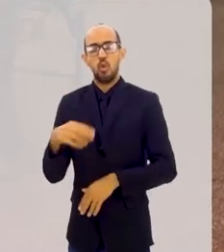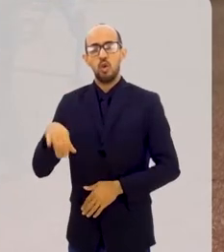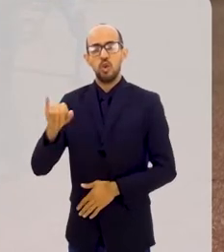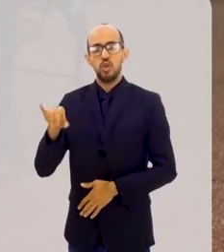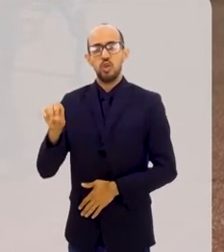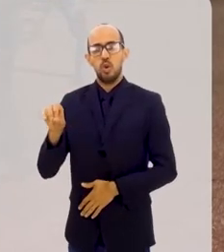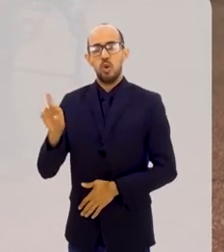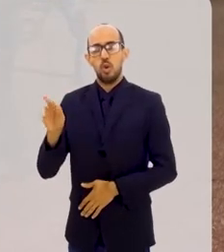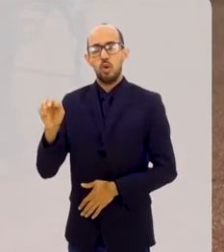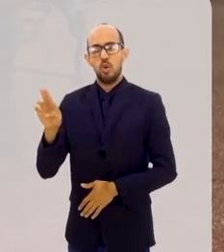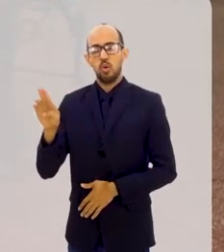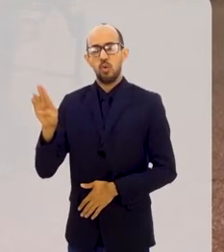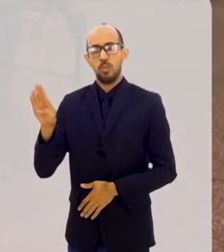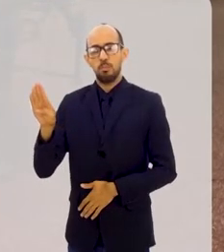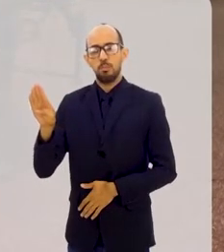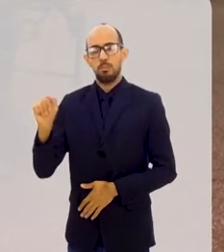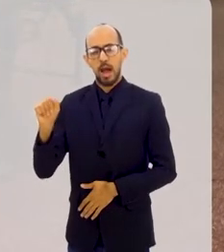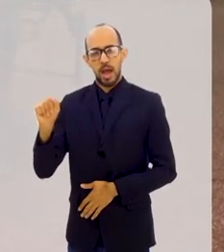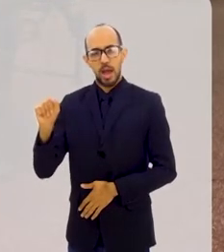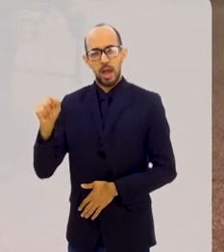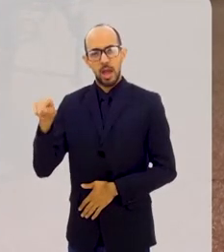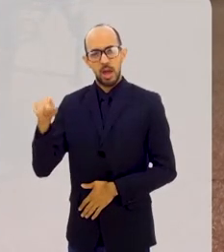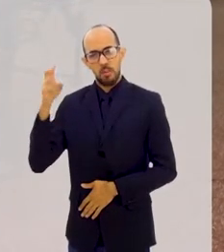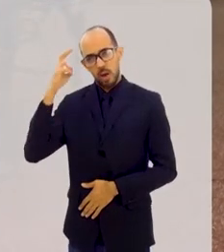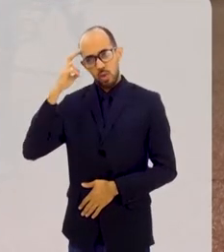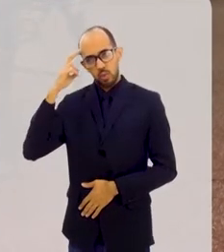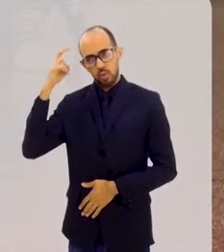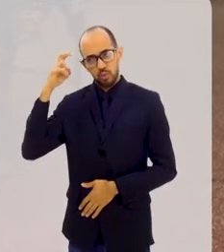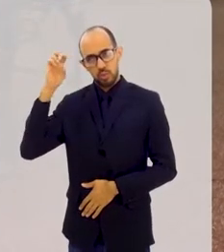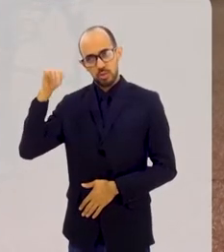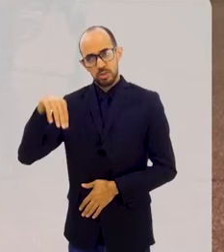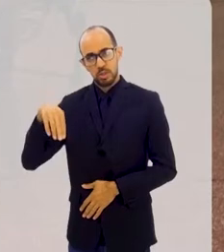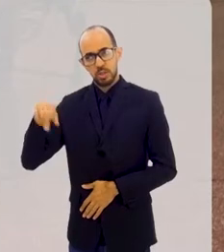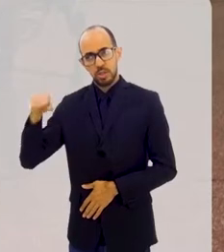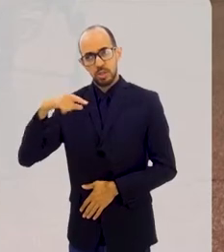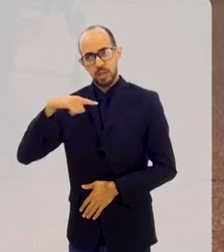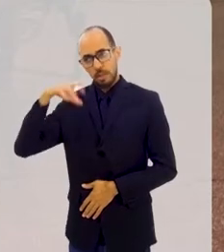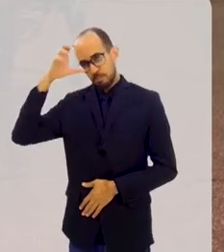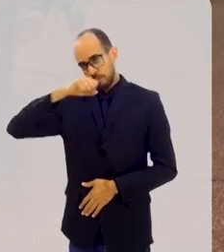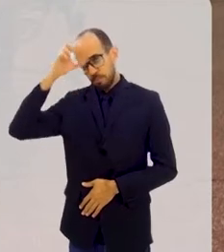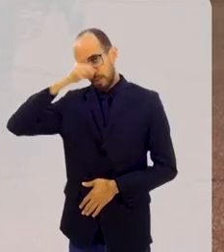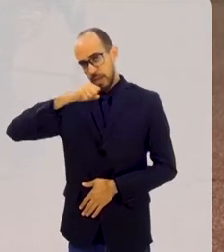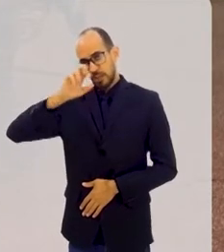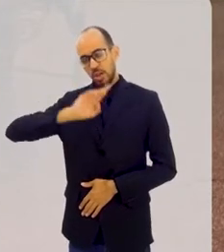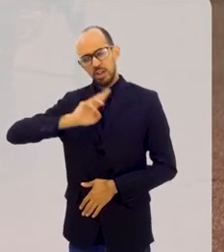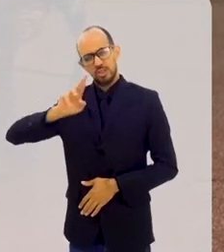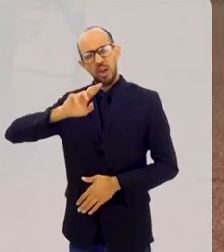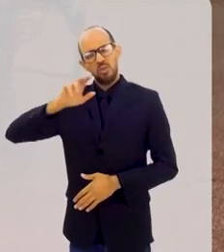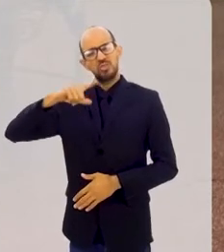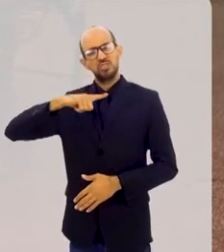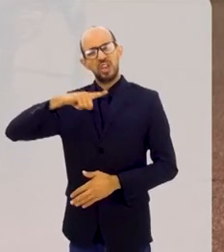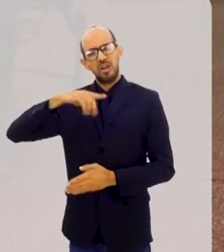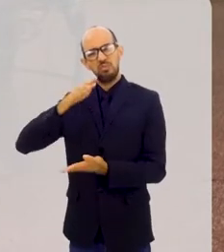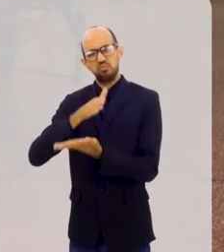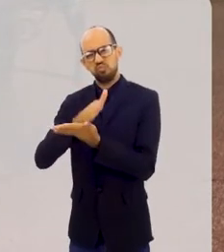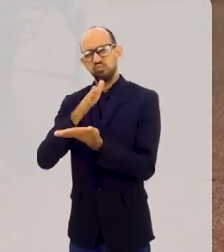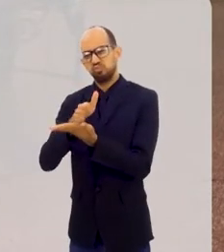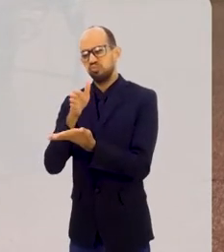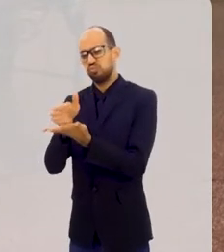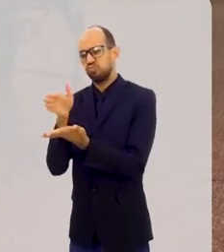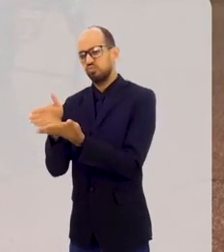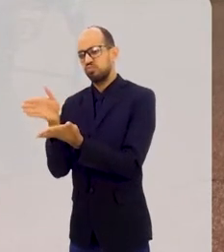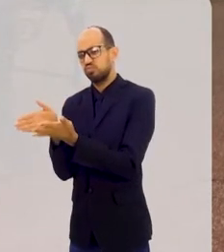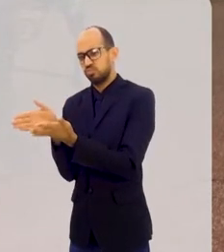Eu nasci em Yorubá. Eu tenho uma cultura. Eu fui criado. E eu aprendi a religião. Já passei por várias. E mais,